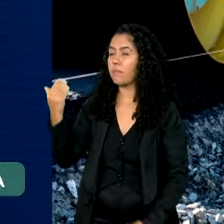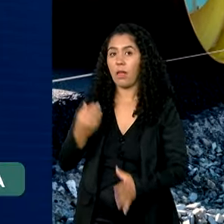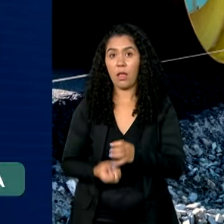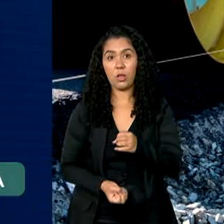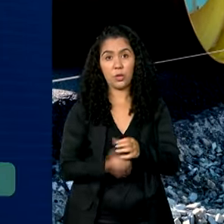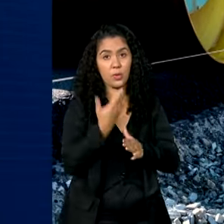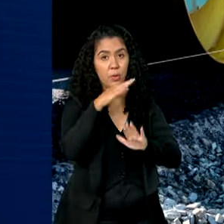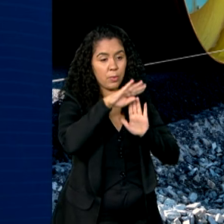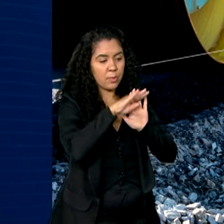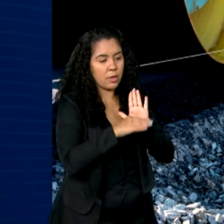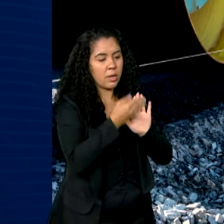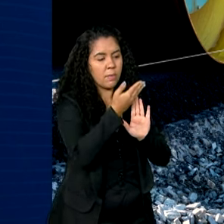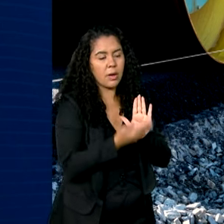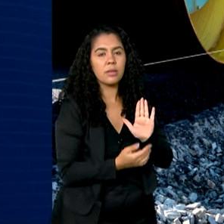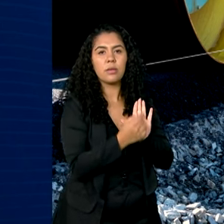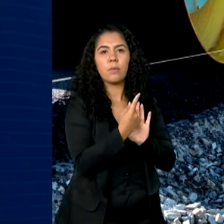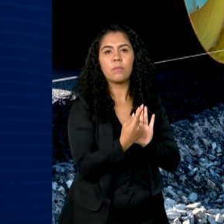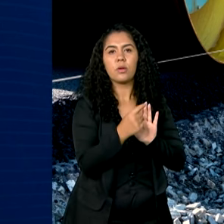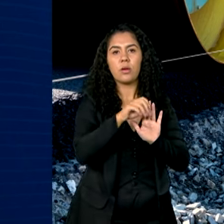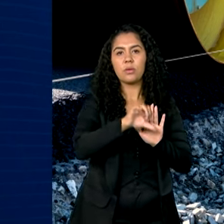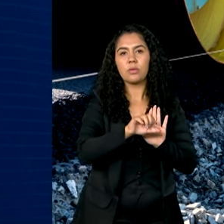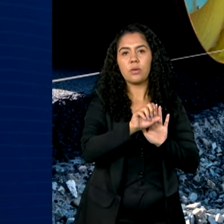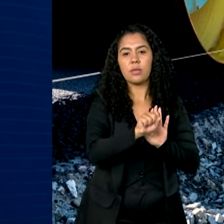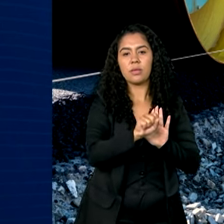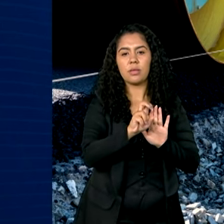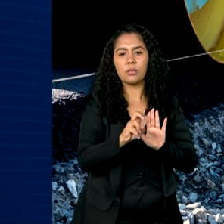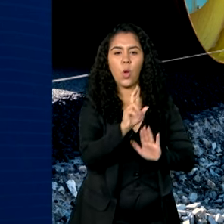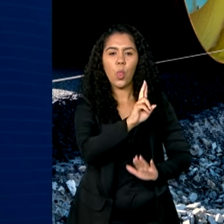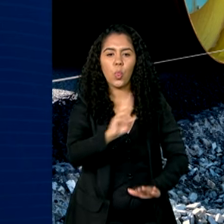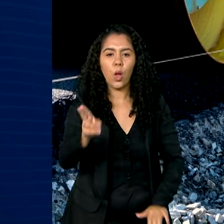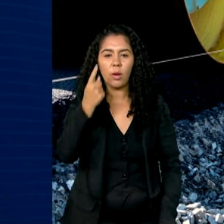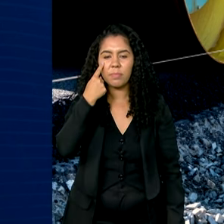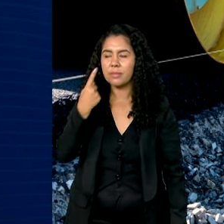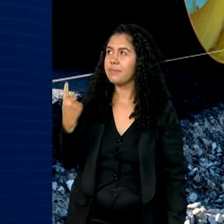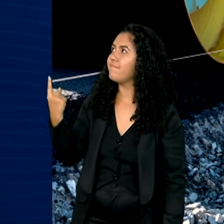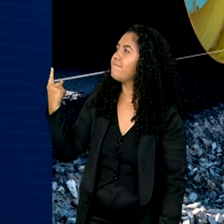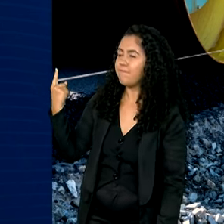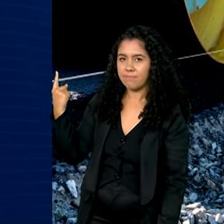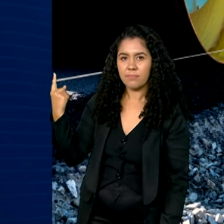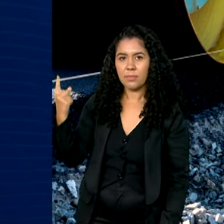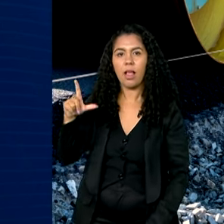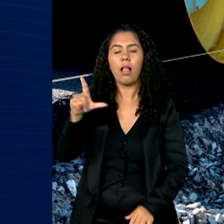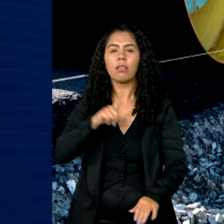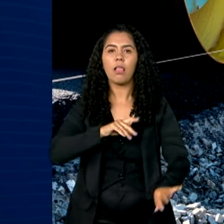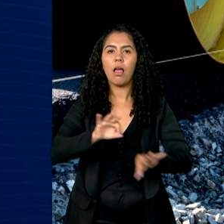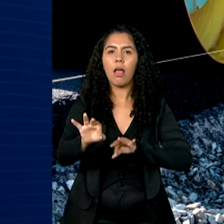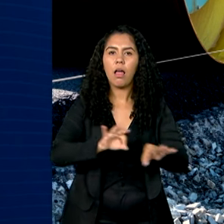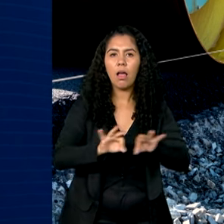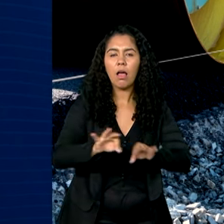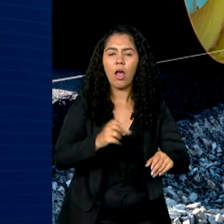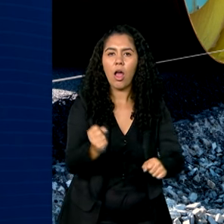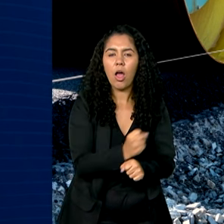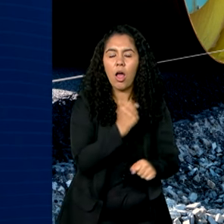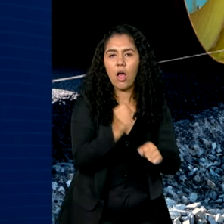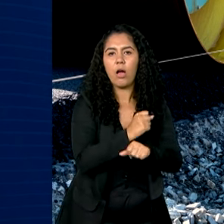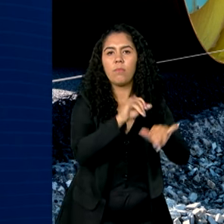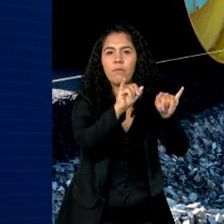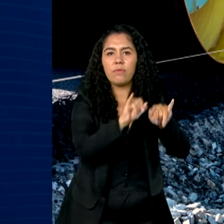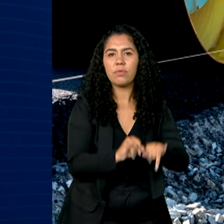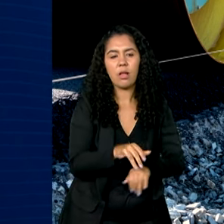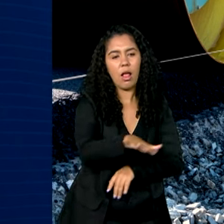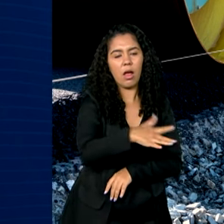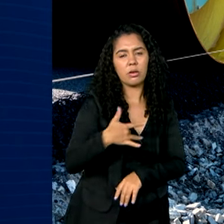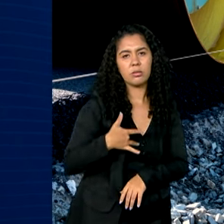1985, o programa Calha Norte realiza obras de infraestrutura nas áreas de saúde,